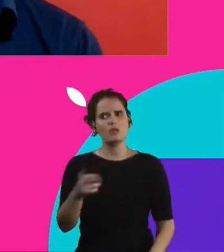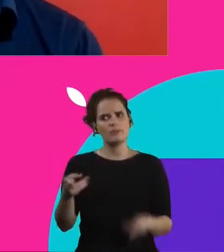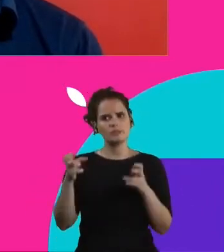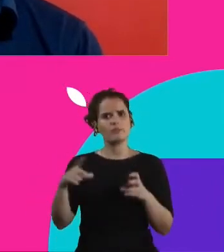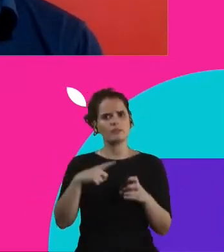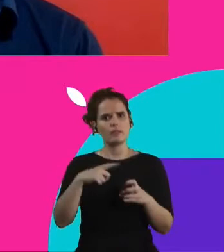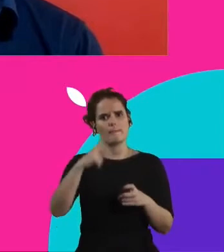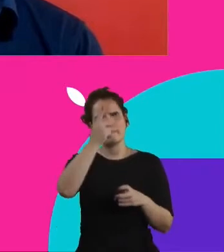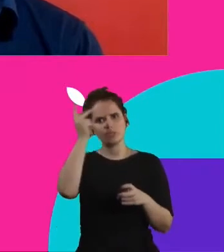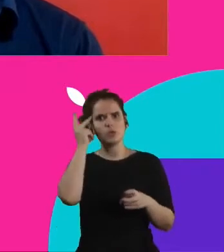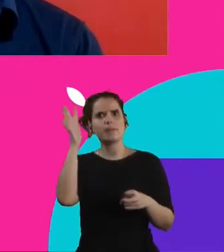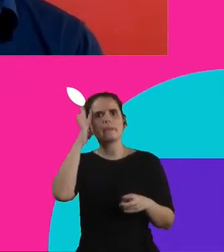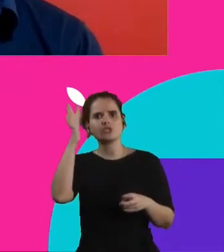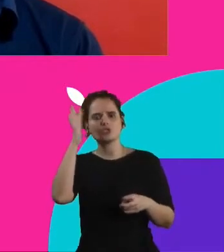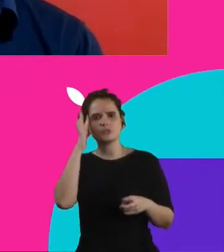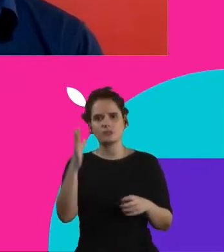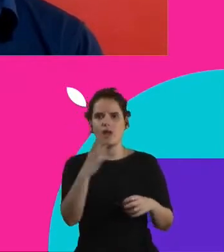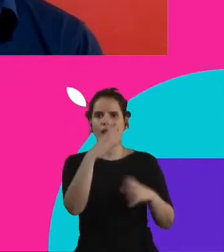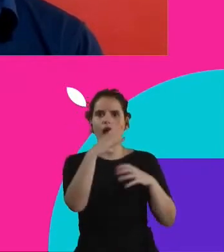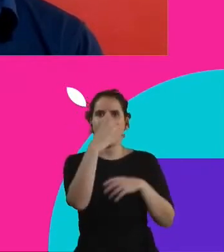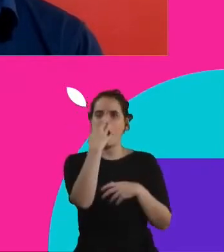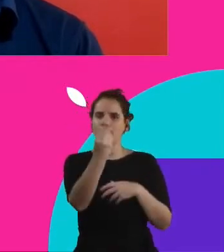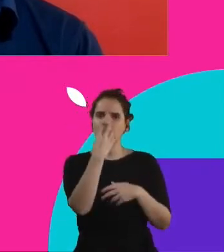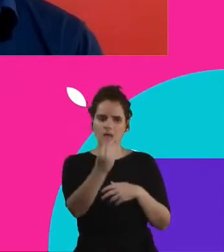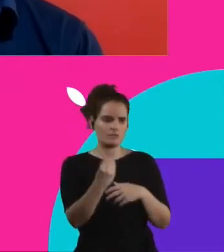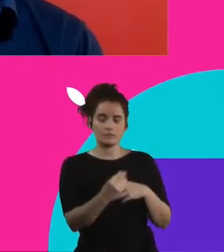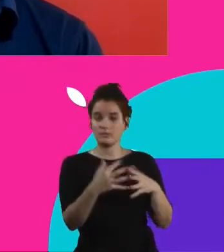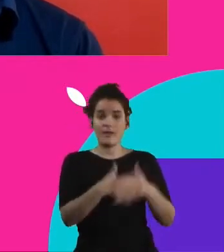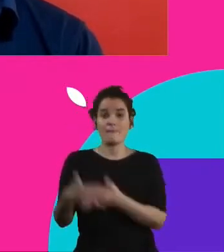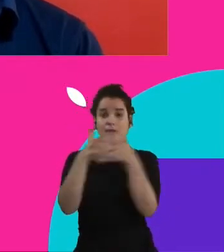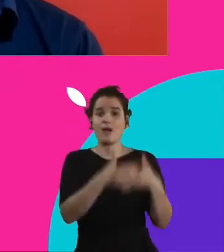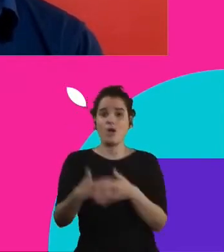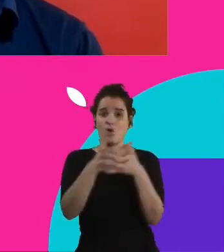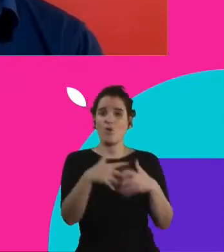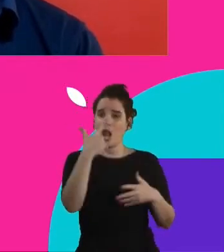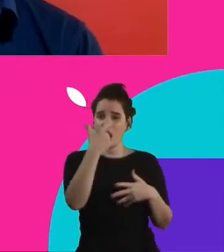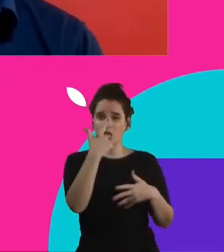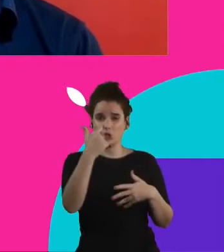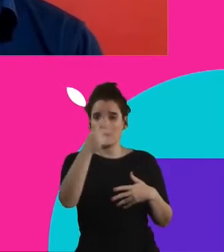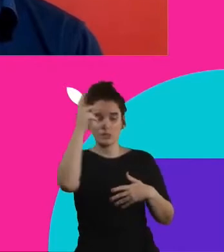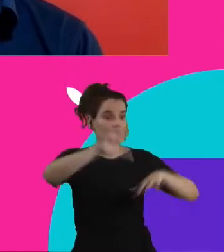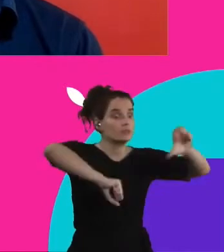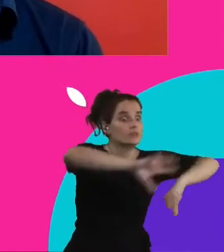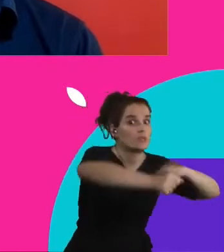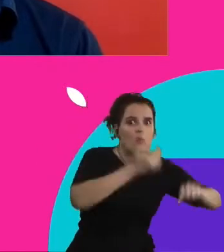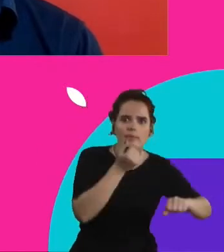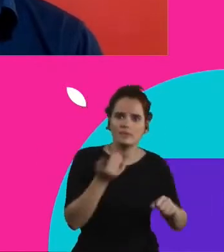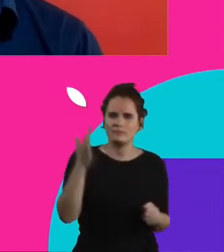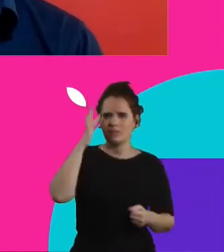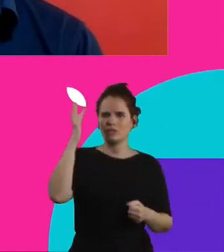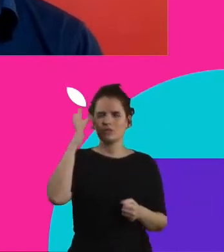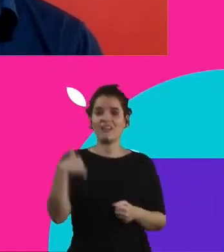que pegam comida dentro de um caminhão de lixo, né? Saindo ali de algum mercado ou de algum local